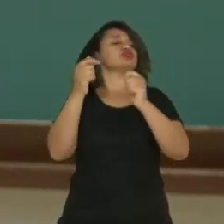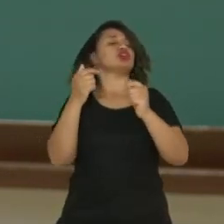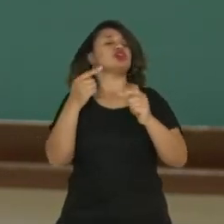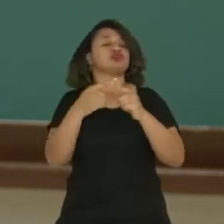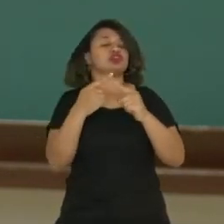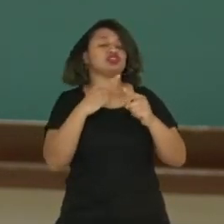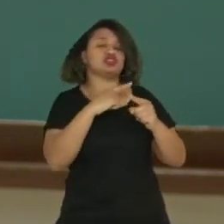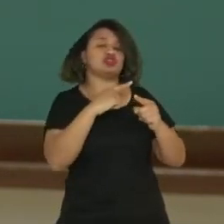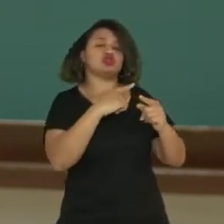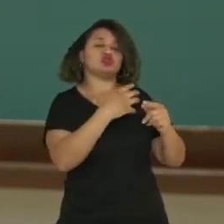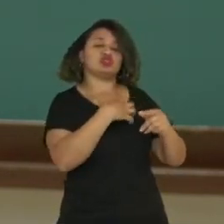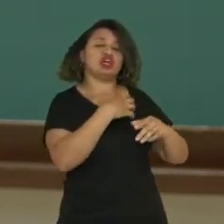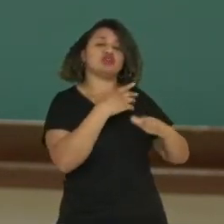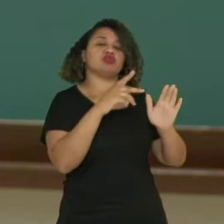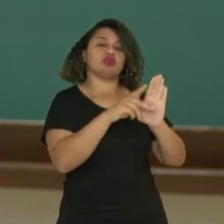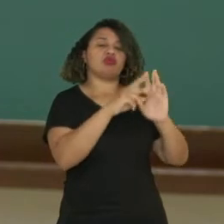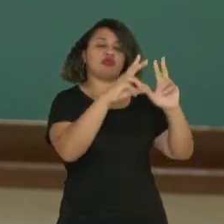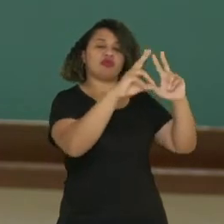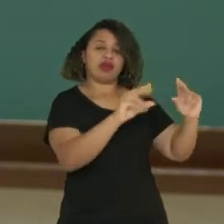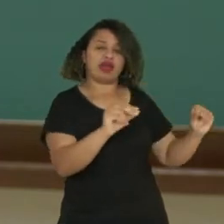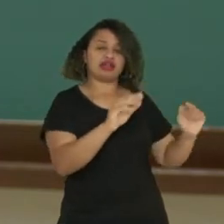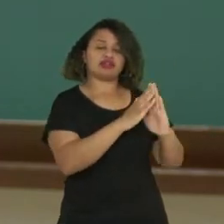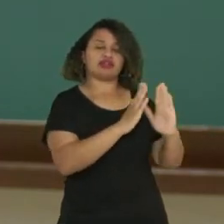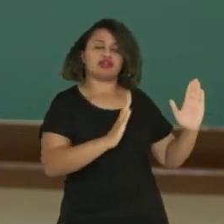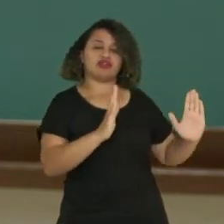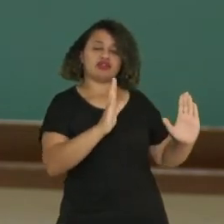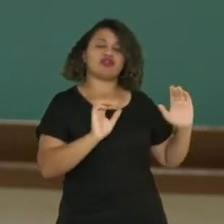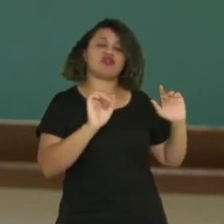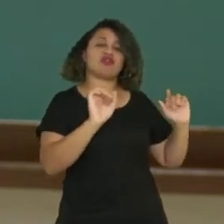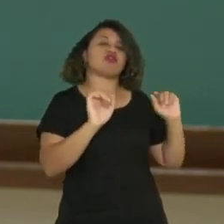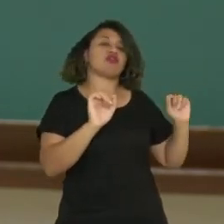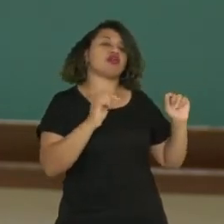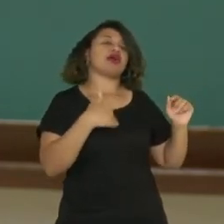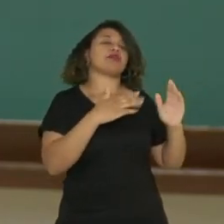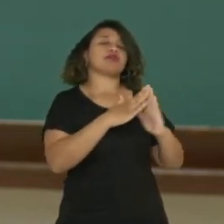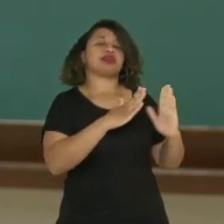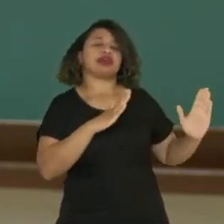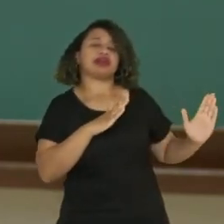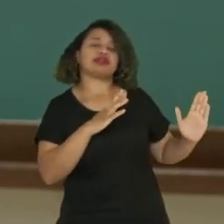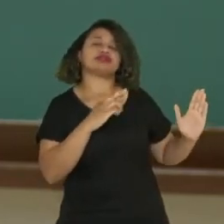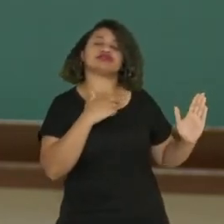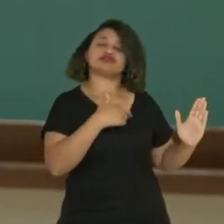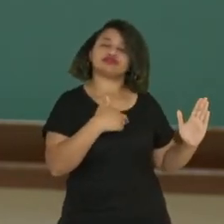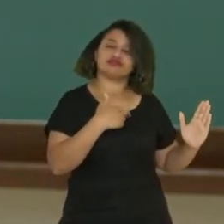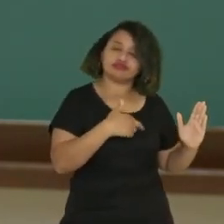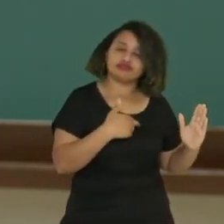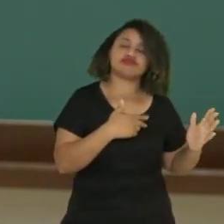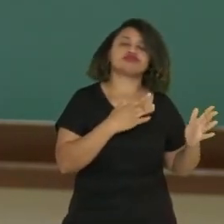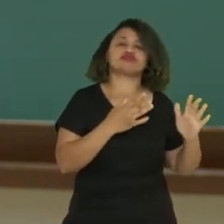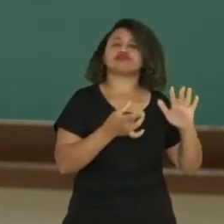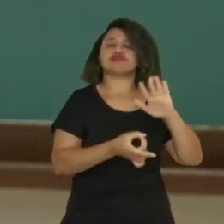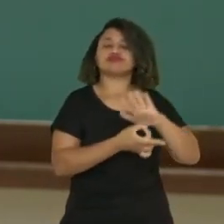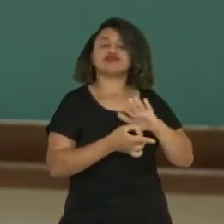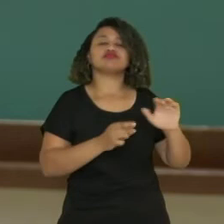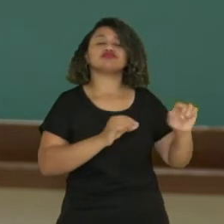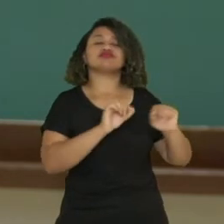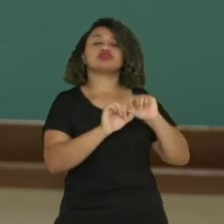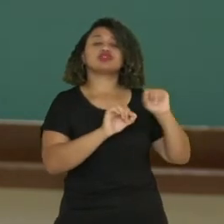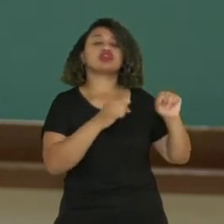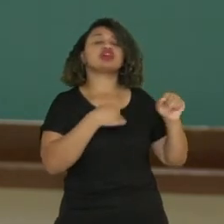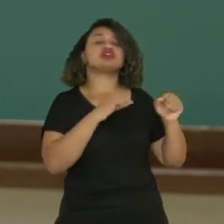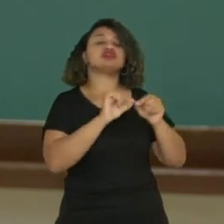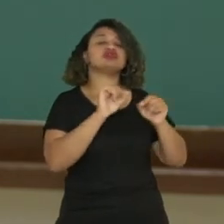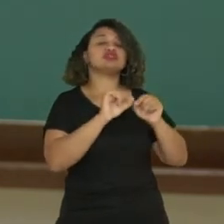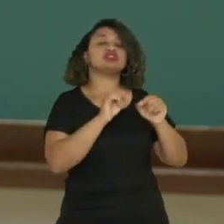parisienses da época, né? Estamos falando da época do romantismo, do realismo, o ele fazia? Porque colocava